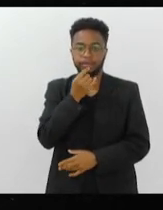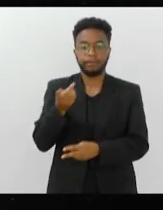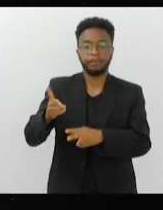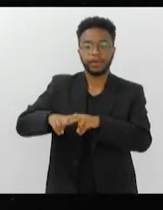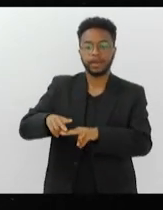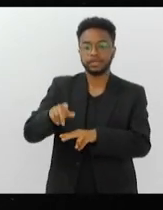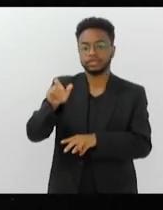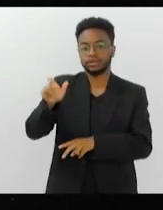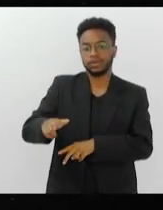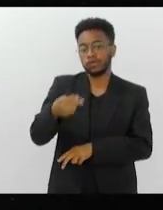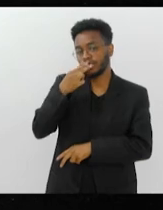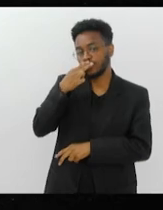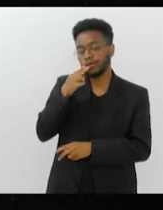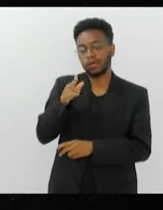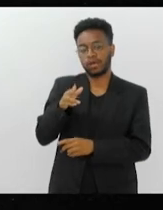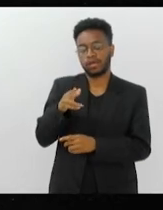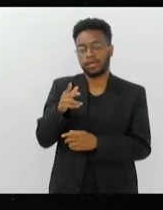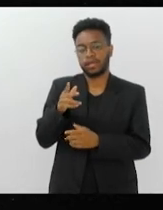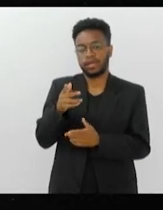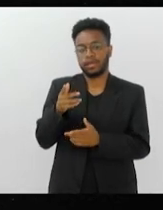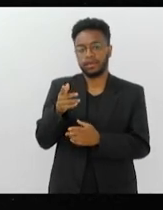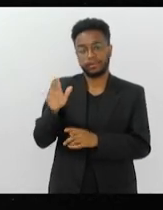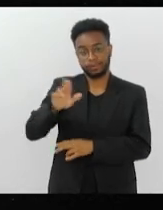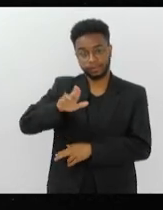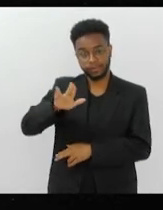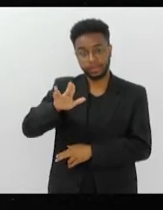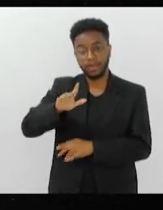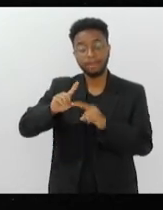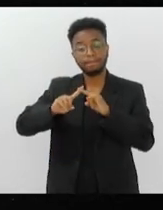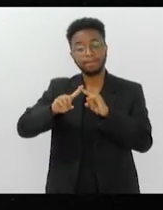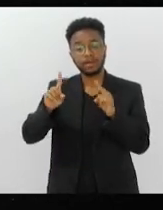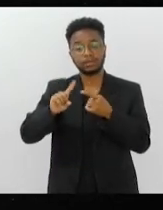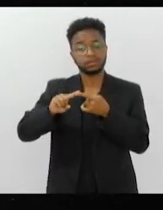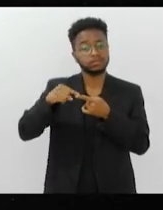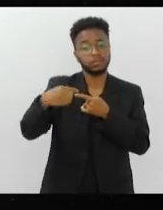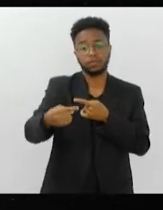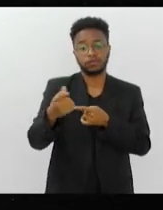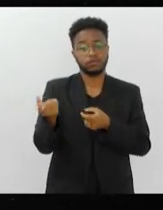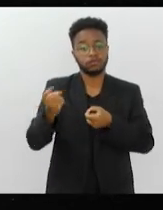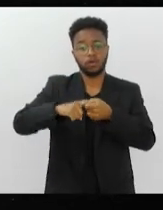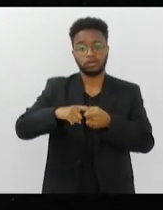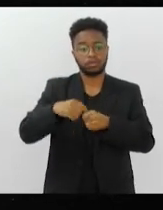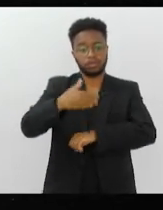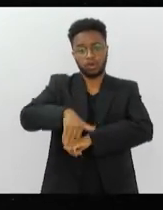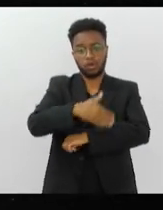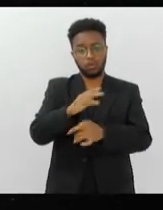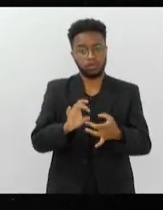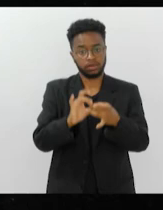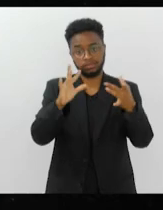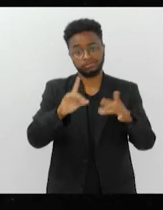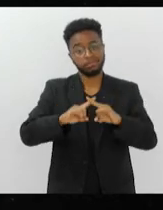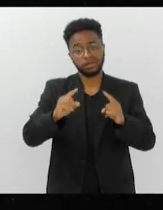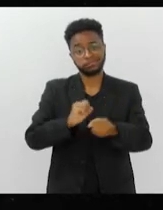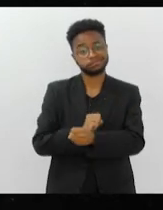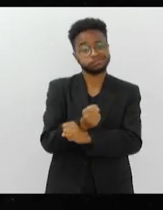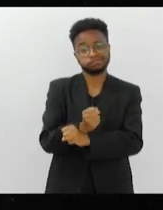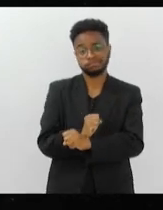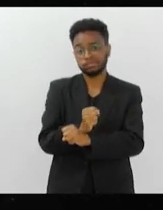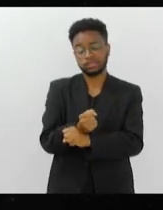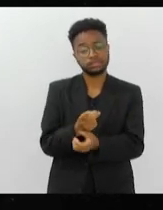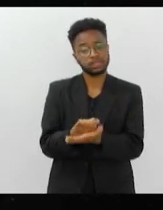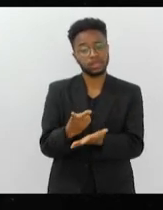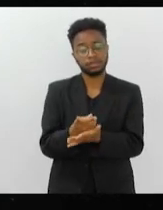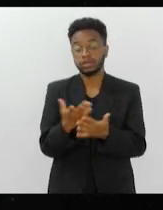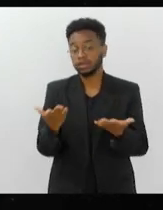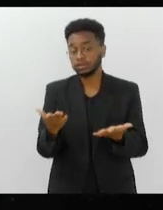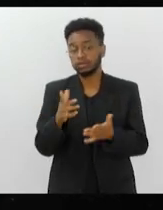leva para a delegacia e daqui a cinco, seis horas já está de volta na rua. Então, às vezes, enxugar gelo. Aí diz que